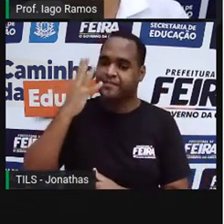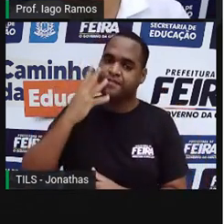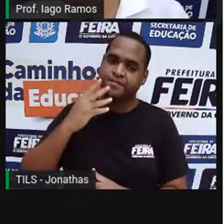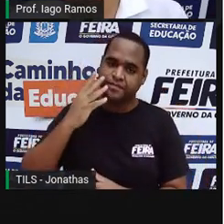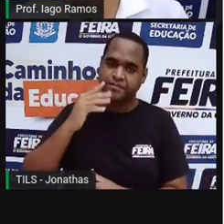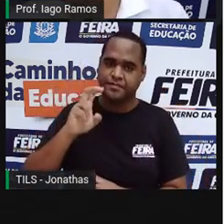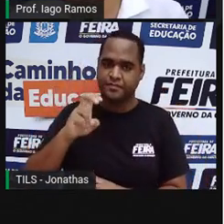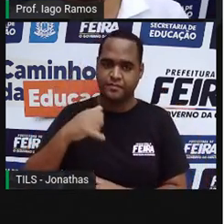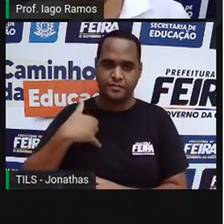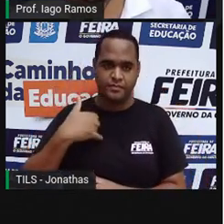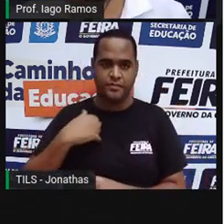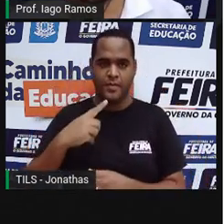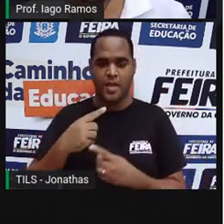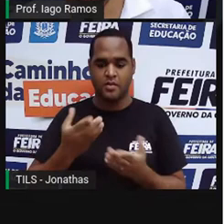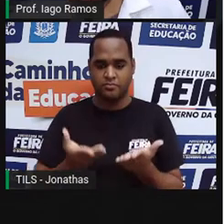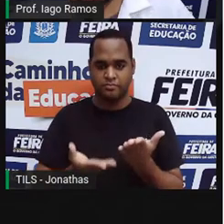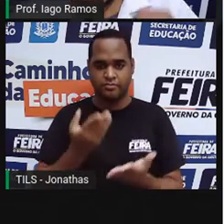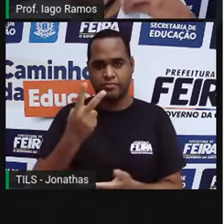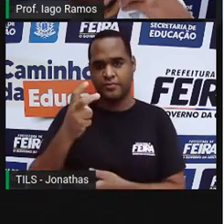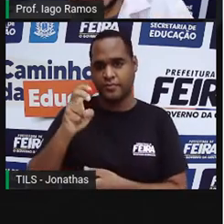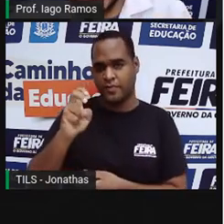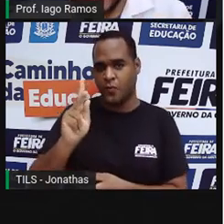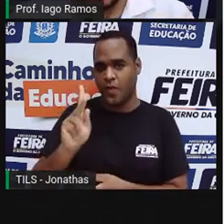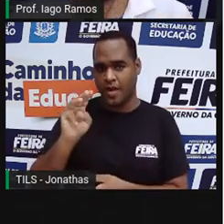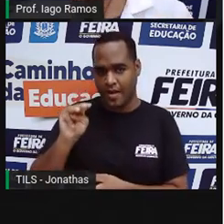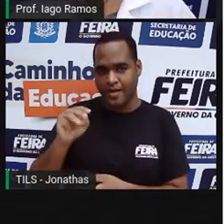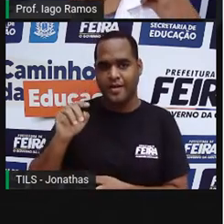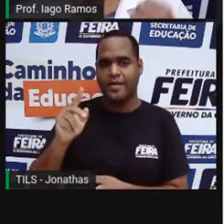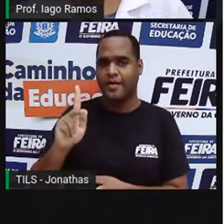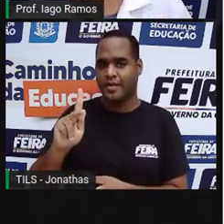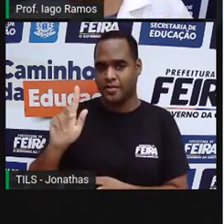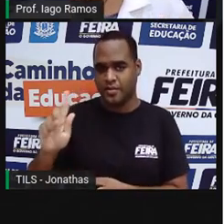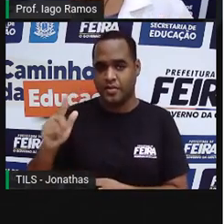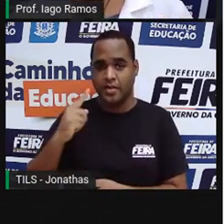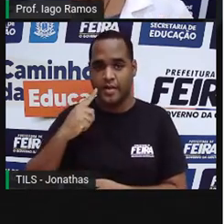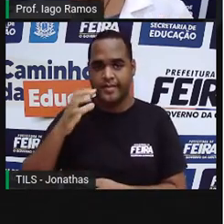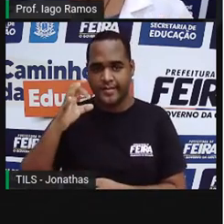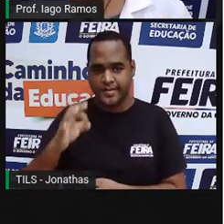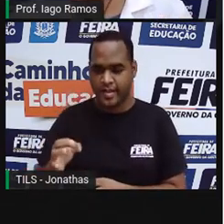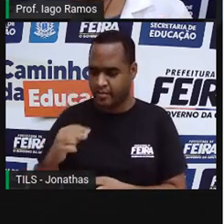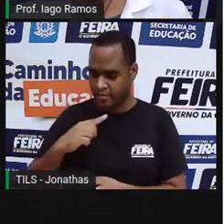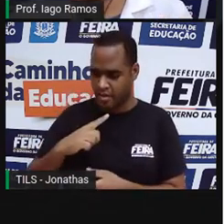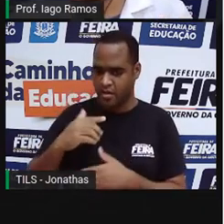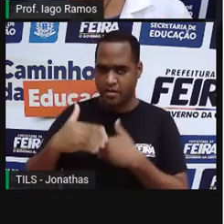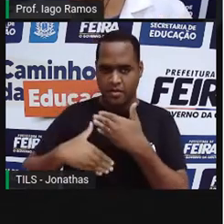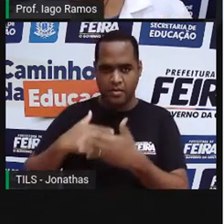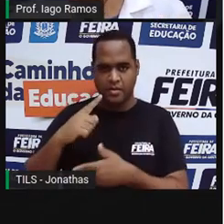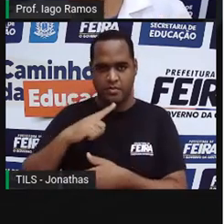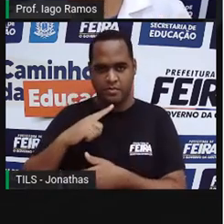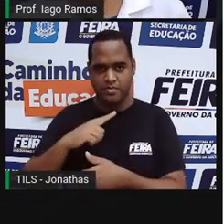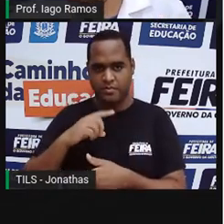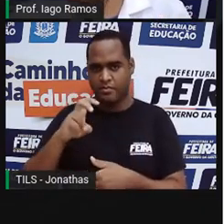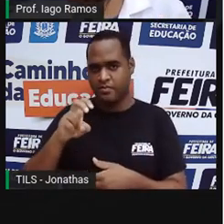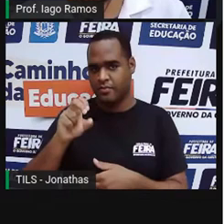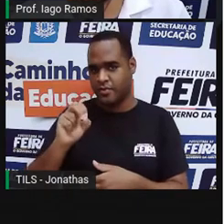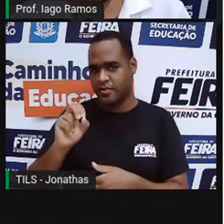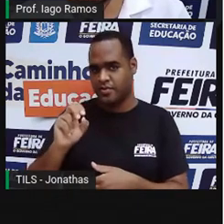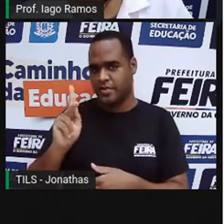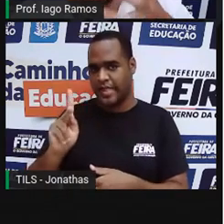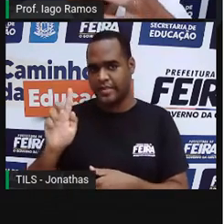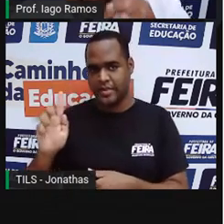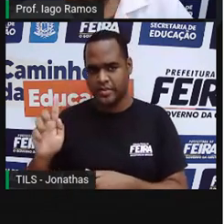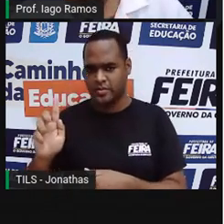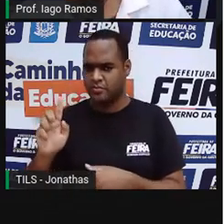massa de 25 kg, é certo que aos 10 anos ela terá uma massa de 50 kg?